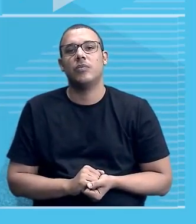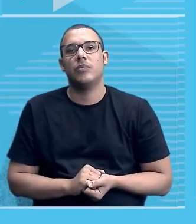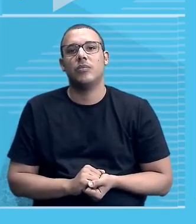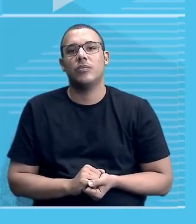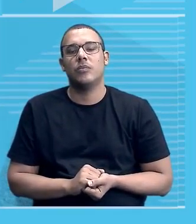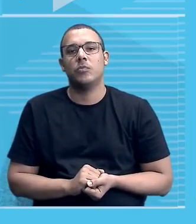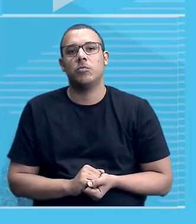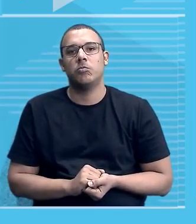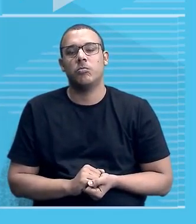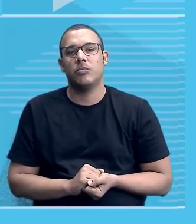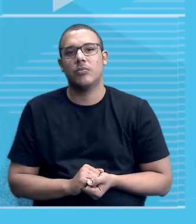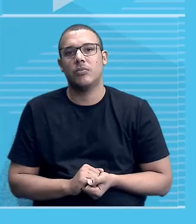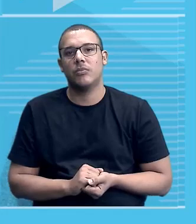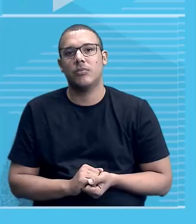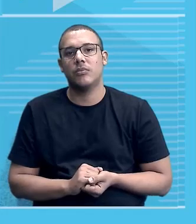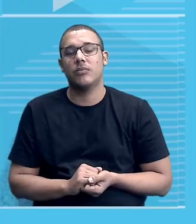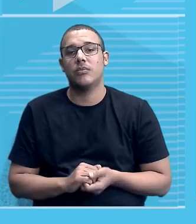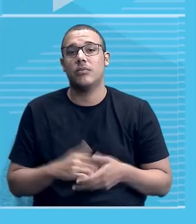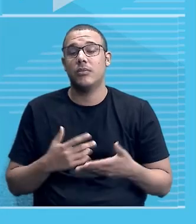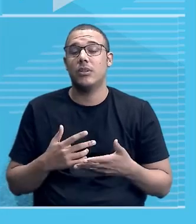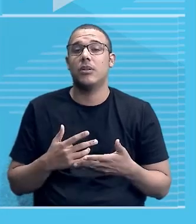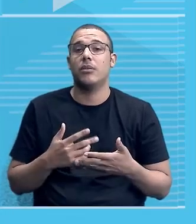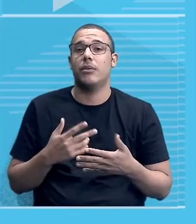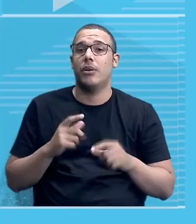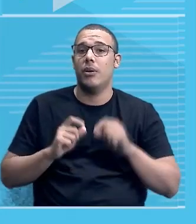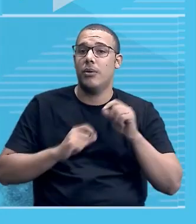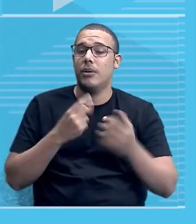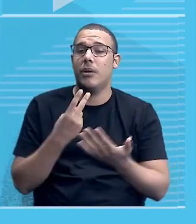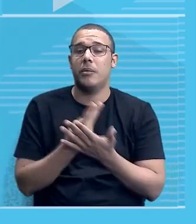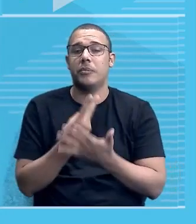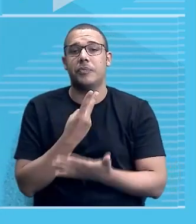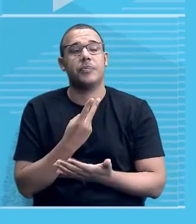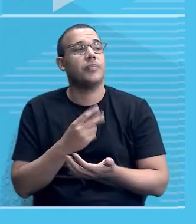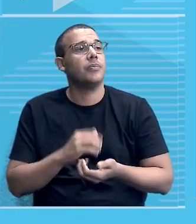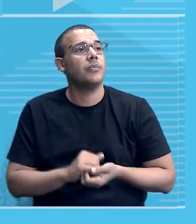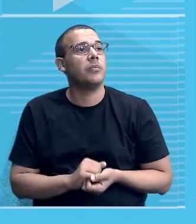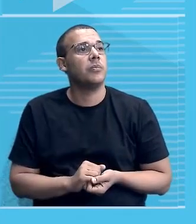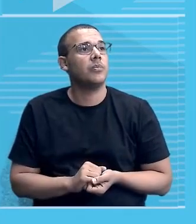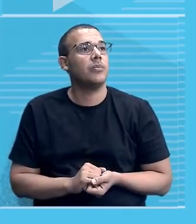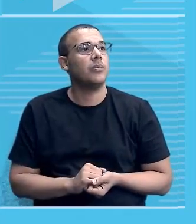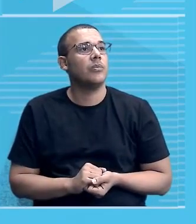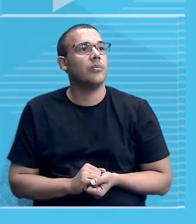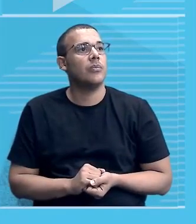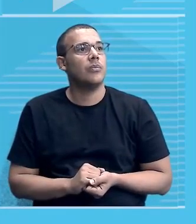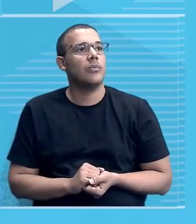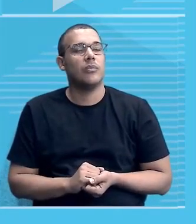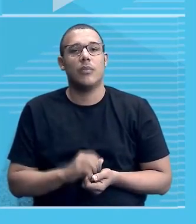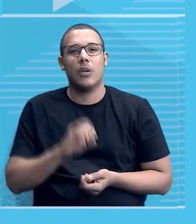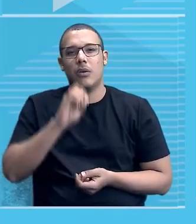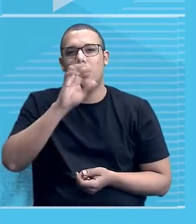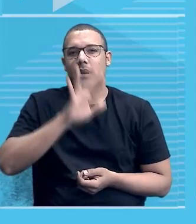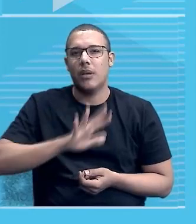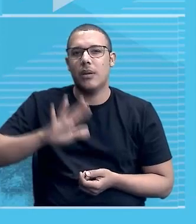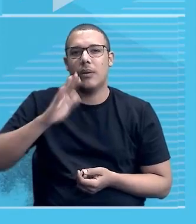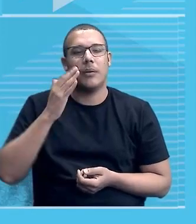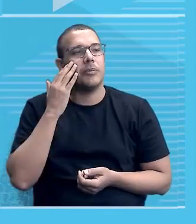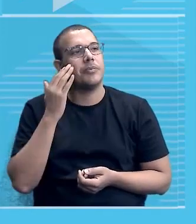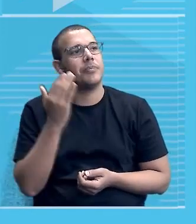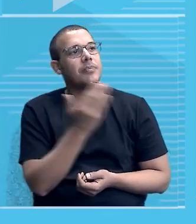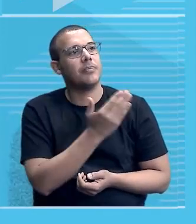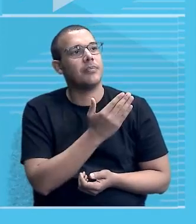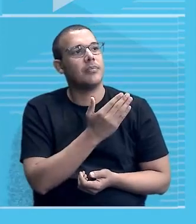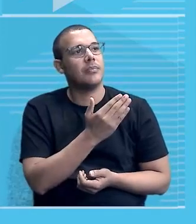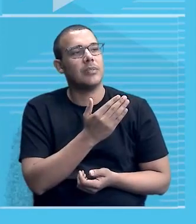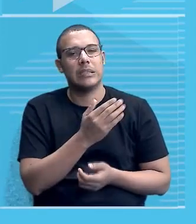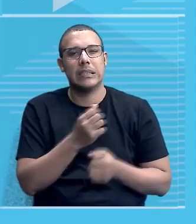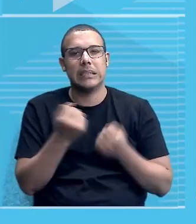Ok? Então, veja que é isso que está acontecendo. É isso que está acontecendo. E olha essas imagens. Você está vendo aí essa